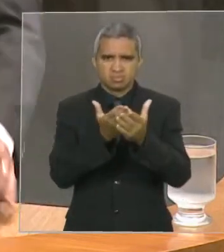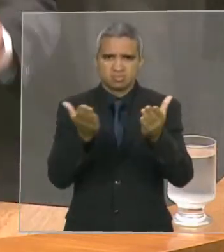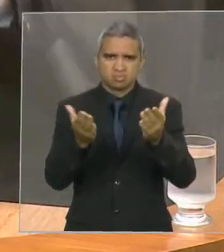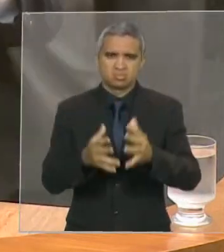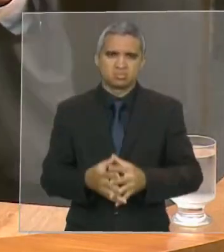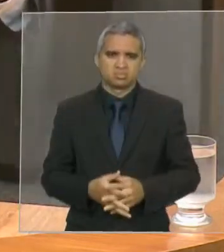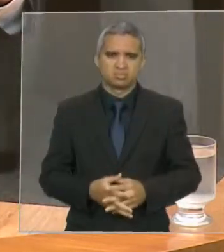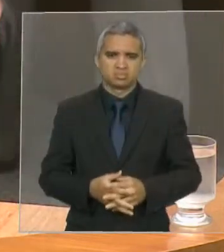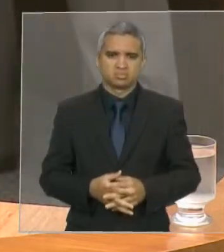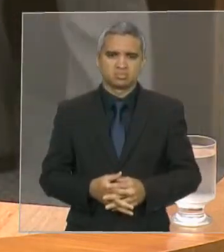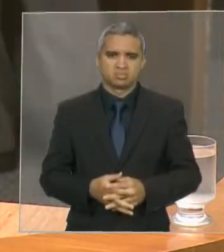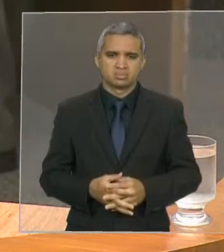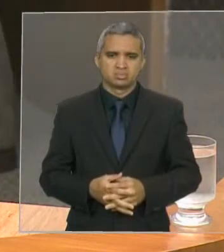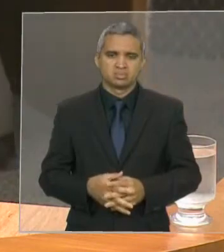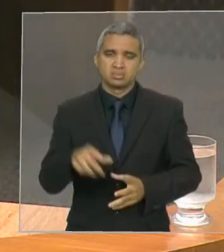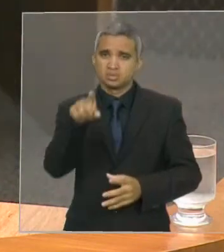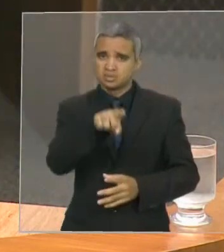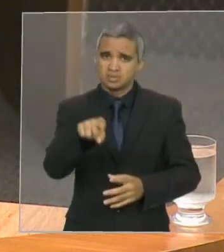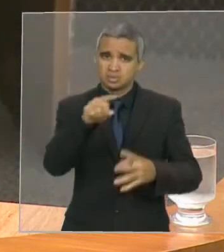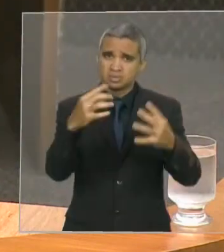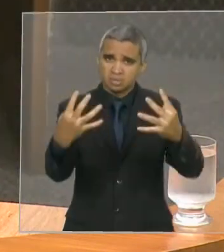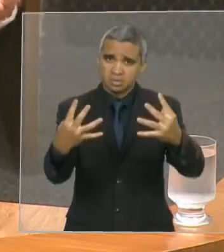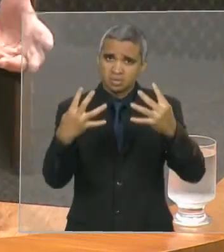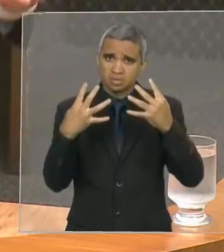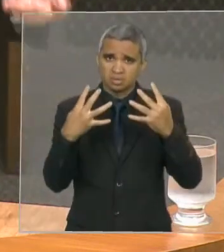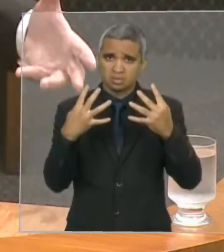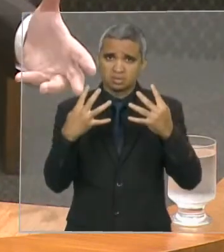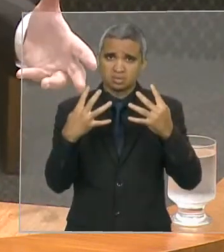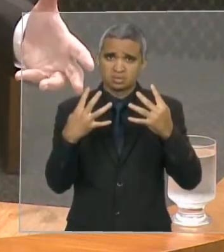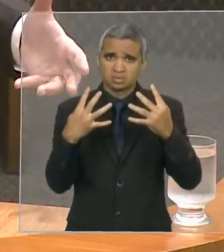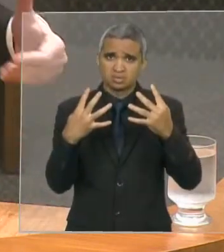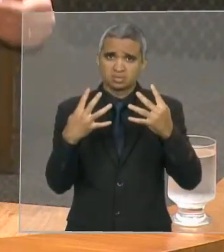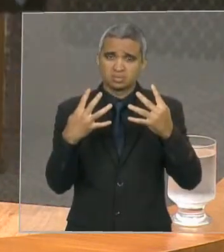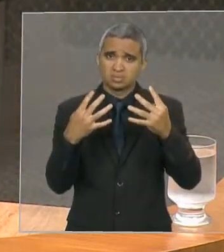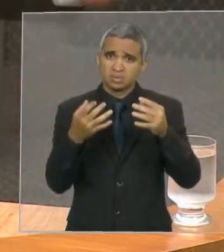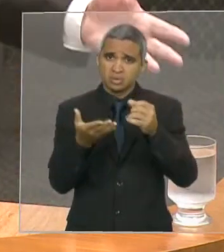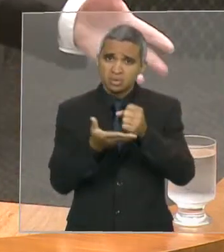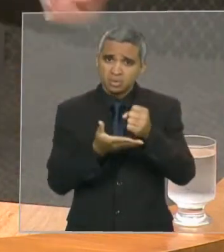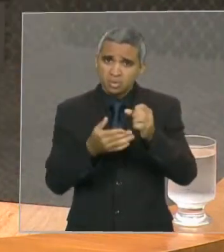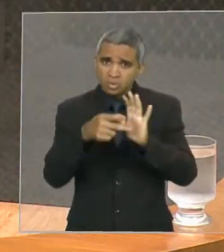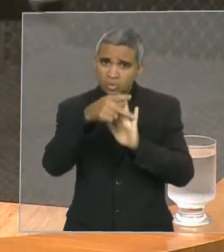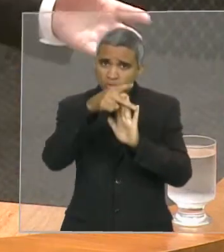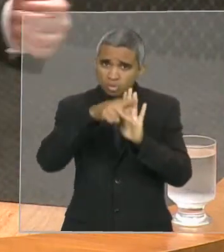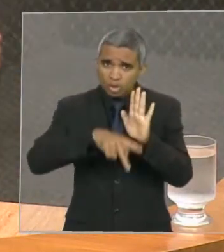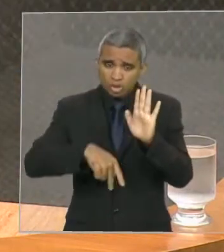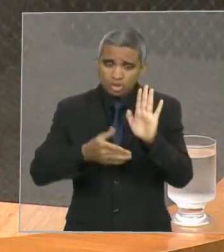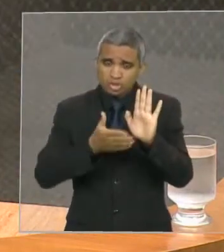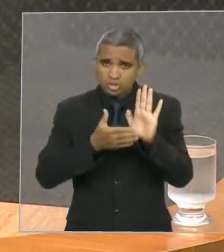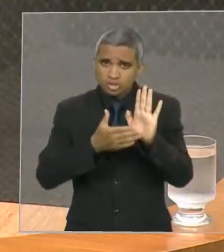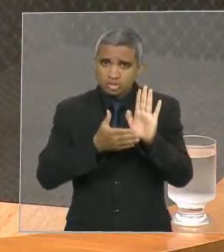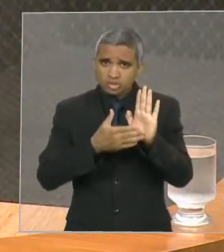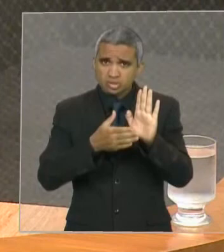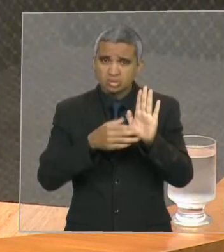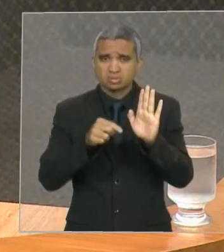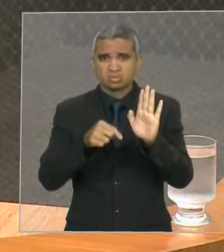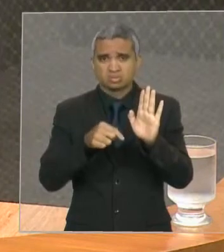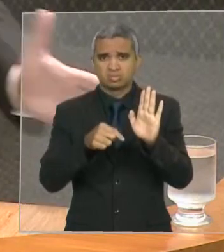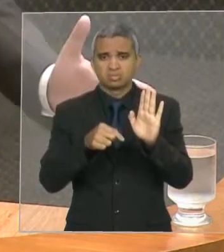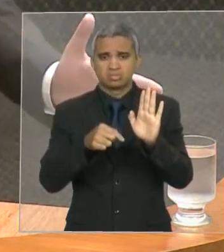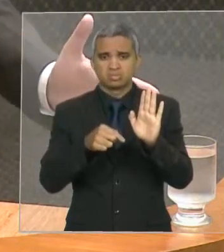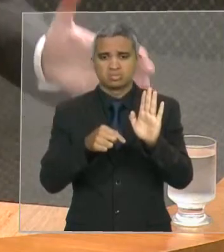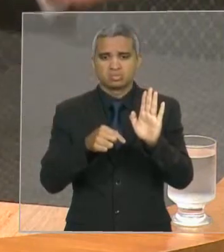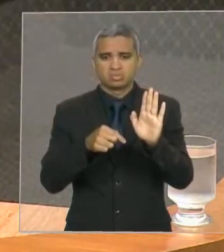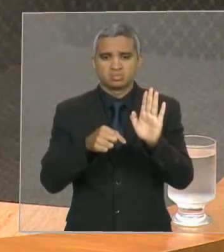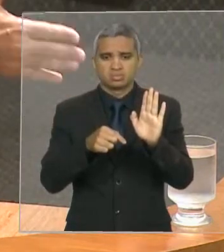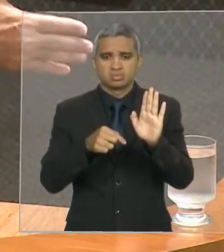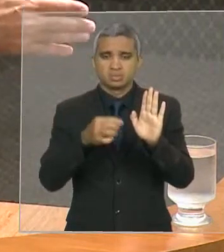preste atenção, a essência do projeto está mantida, está corrigida. Agora, se